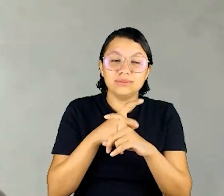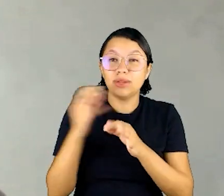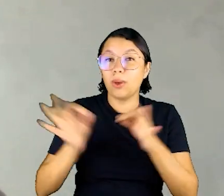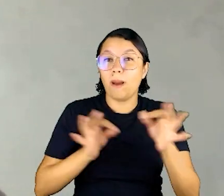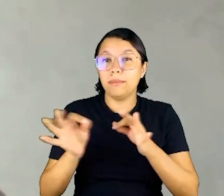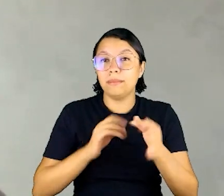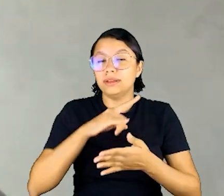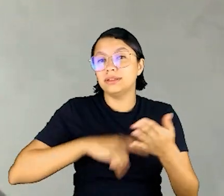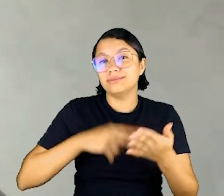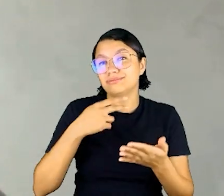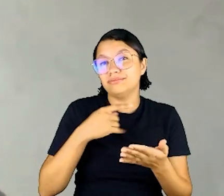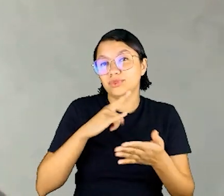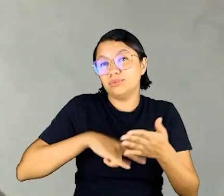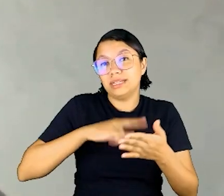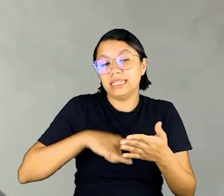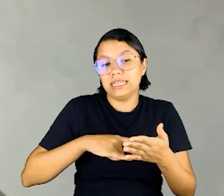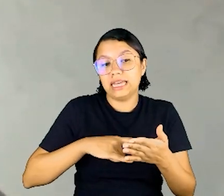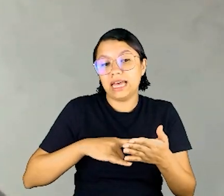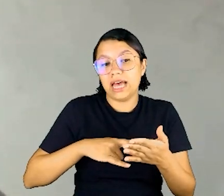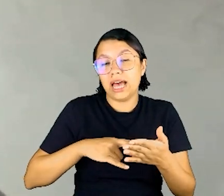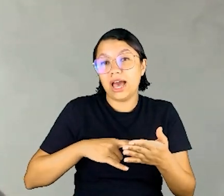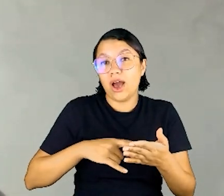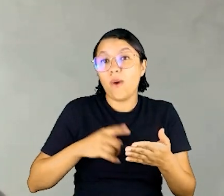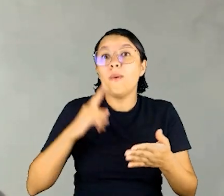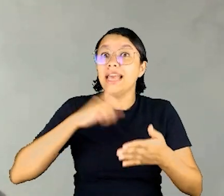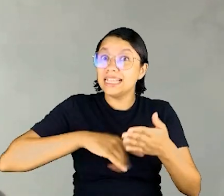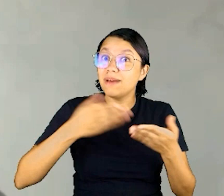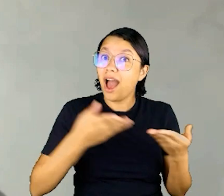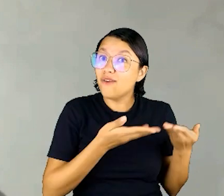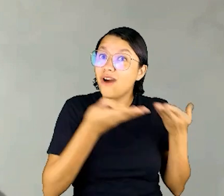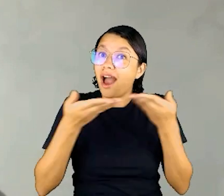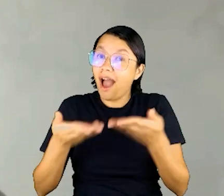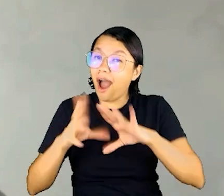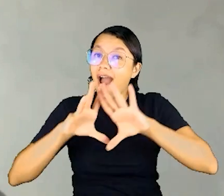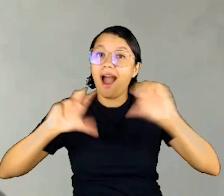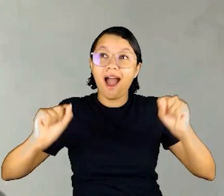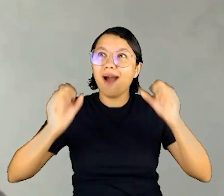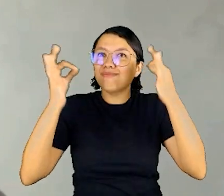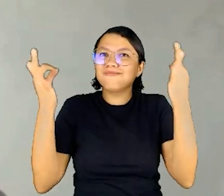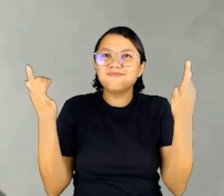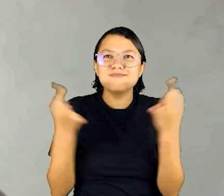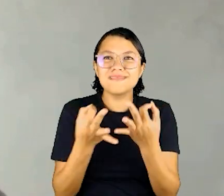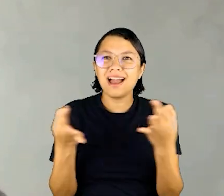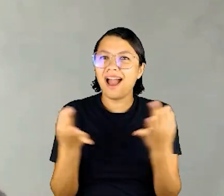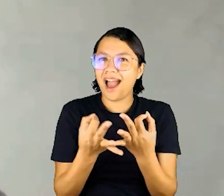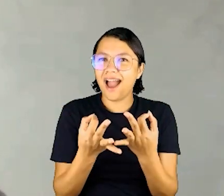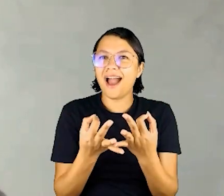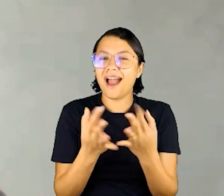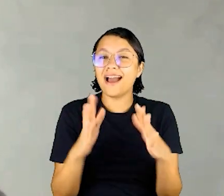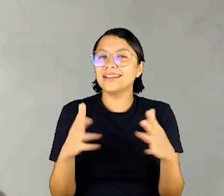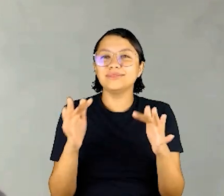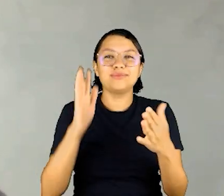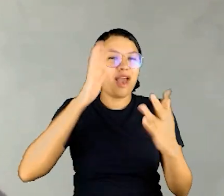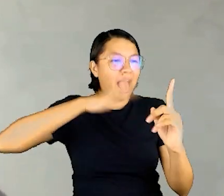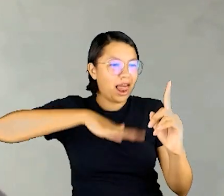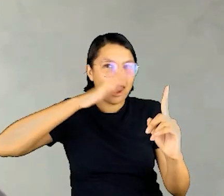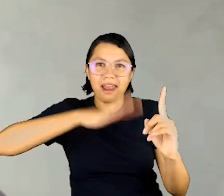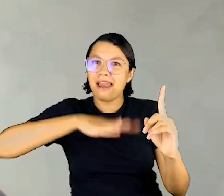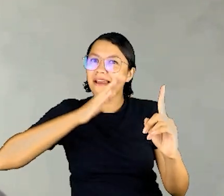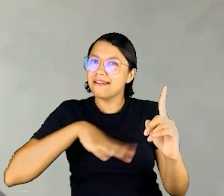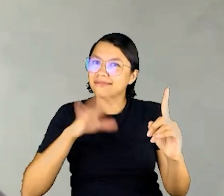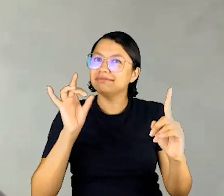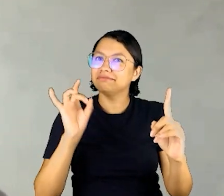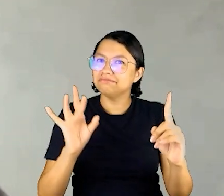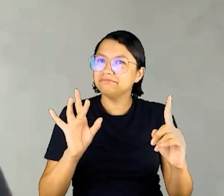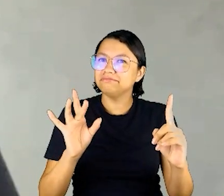essa dificuldade com a preparação do material e o material trazido pelo tribunal é simplesmente perfeito. Então, assim, eu só tenho